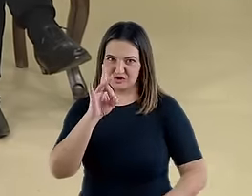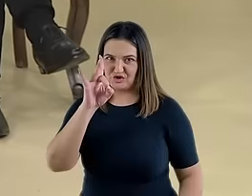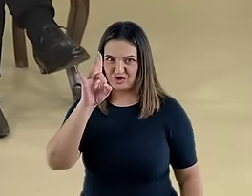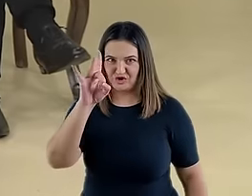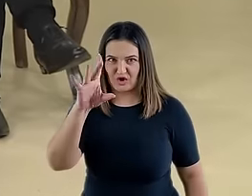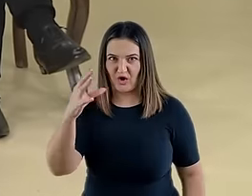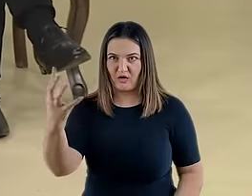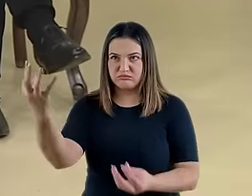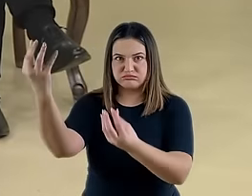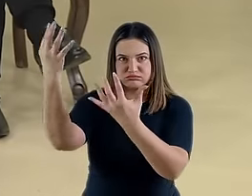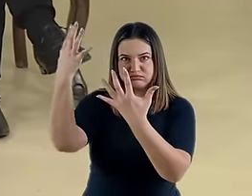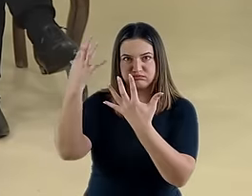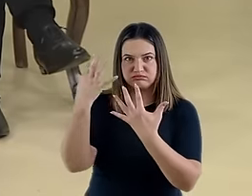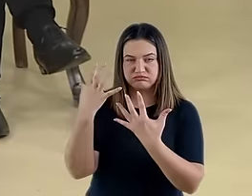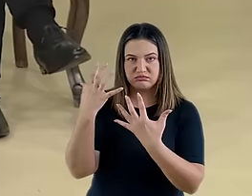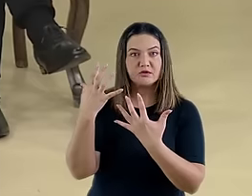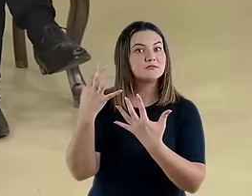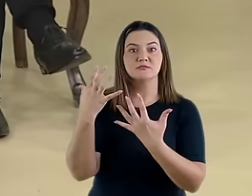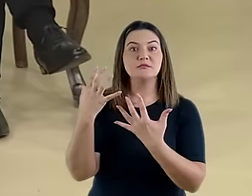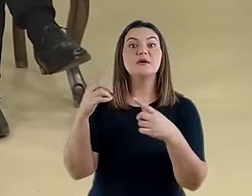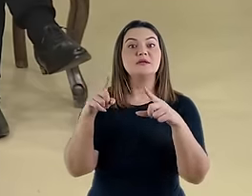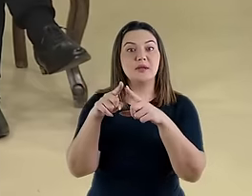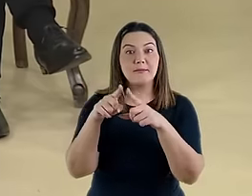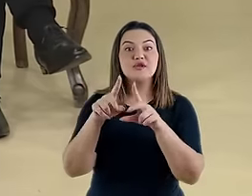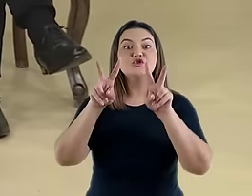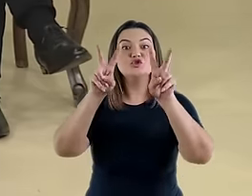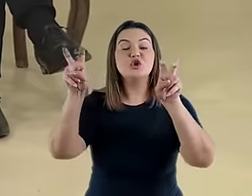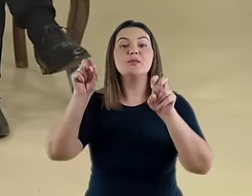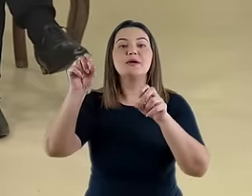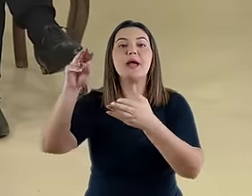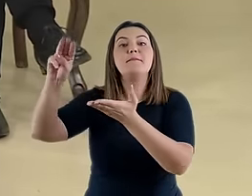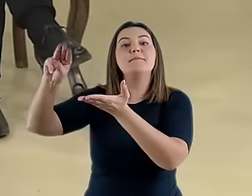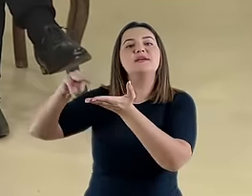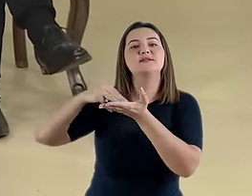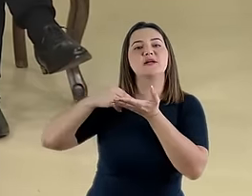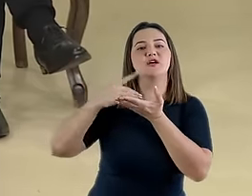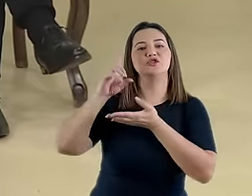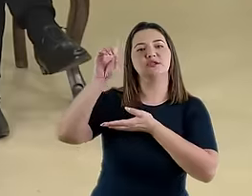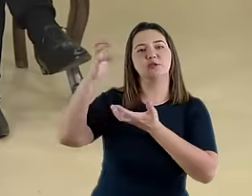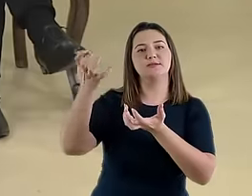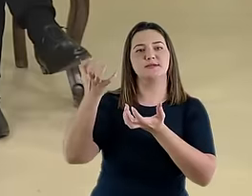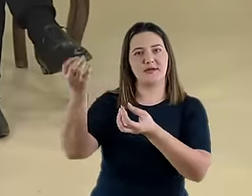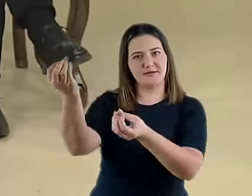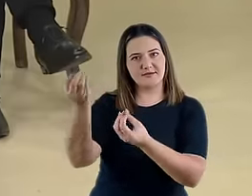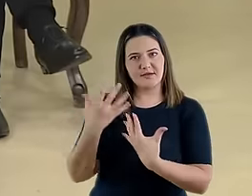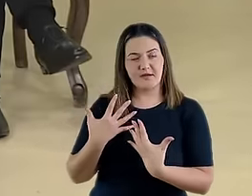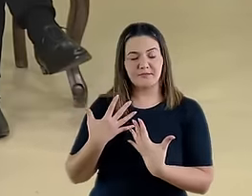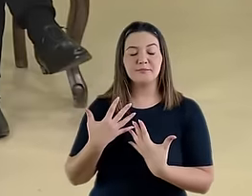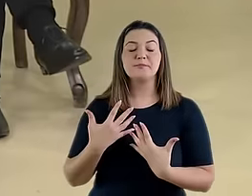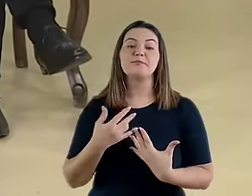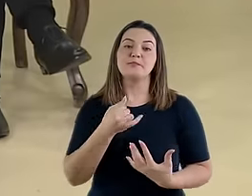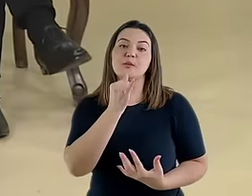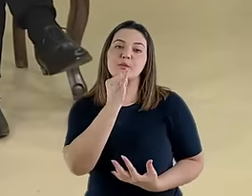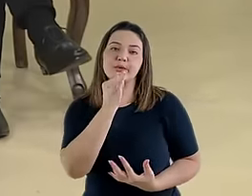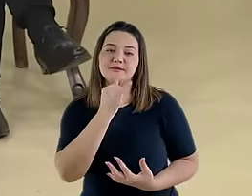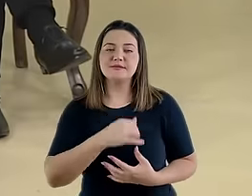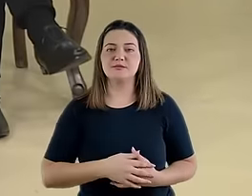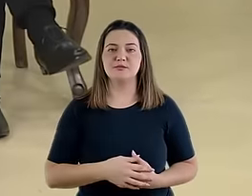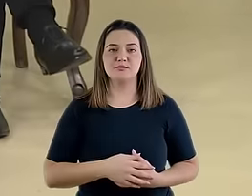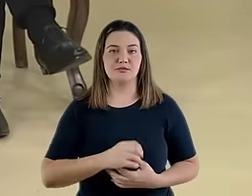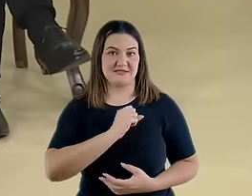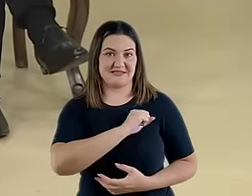está sobre o profeta, mas sobre a mensagem que Deus queria transmitir. Todavia, no caso de